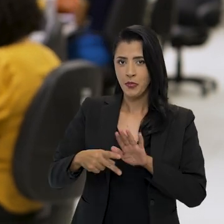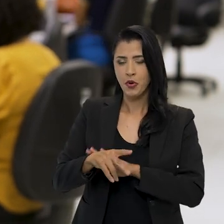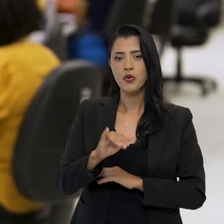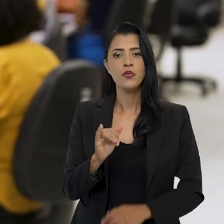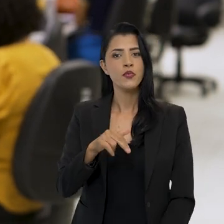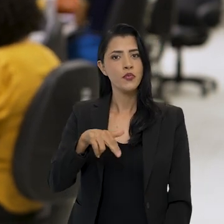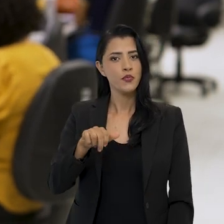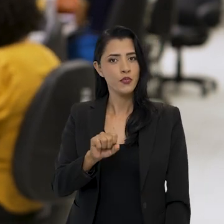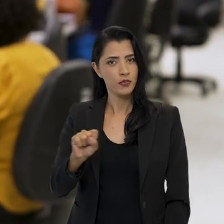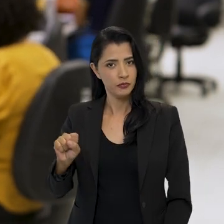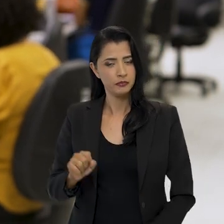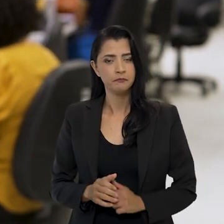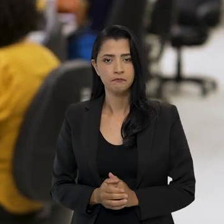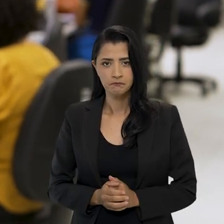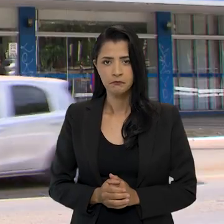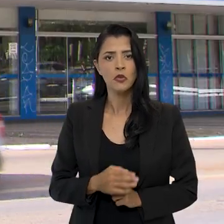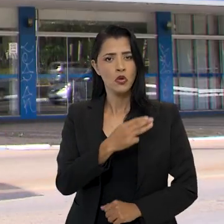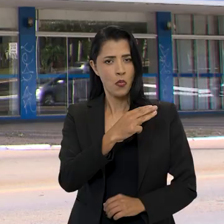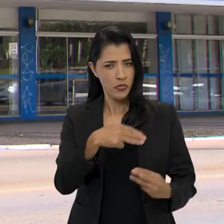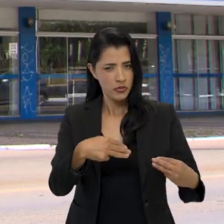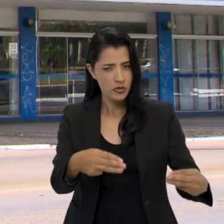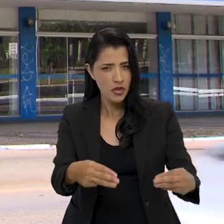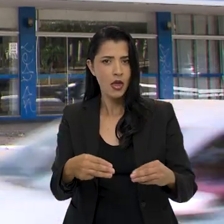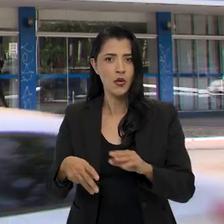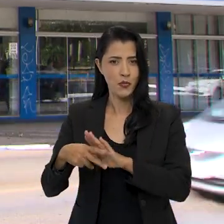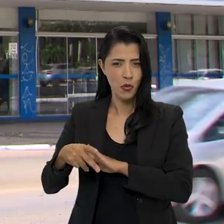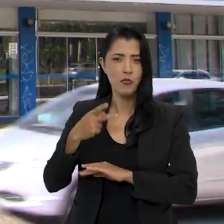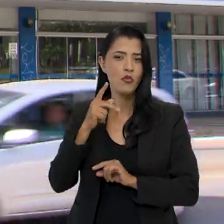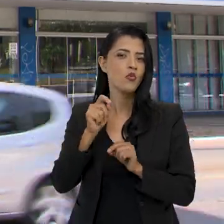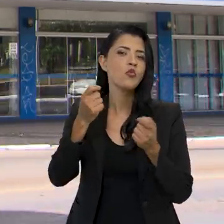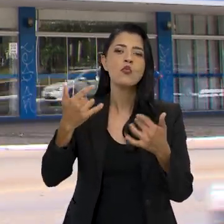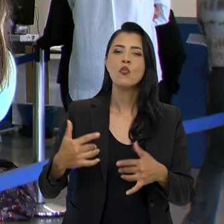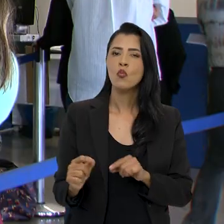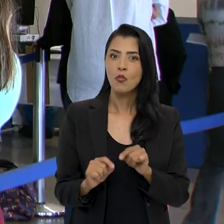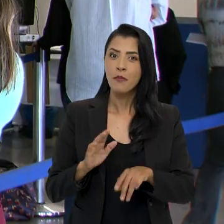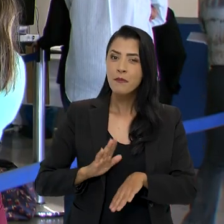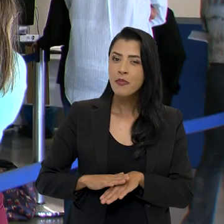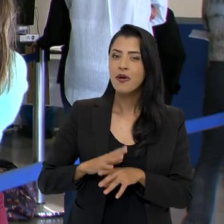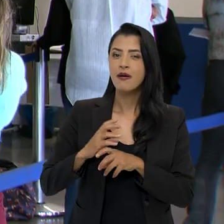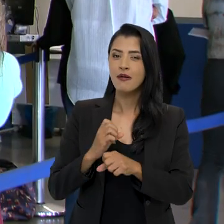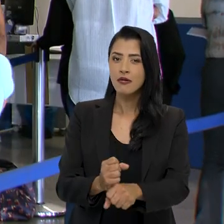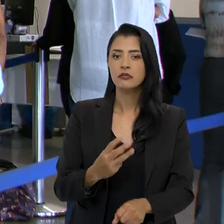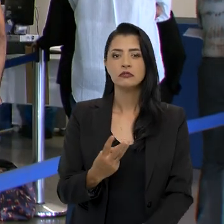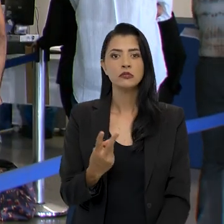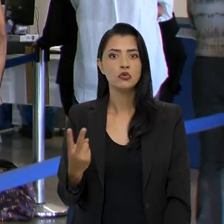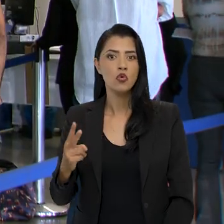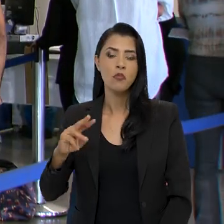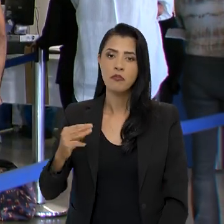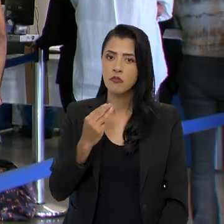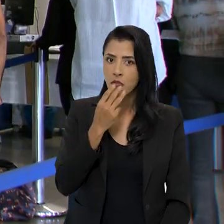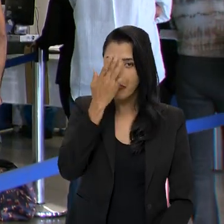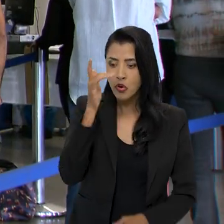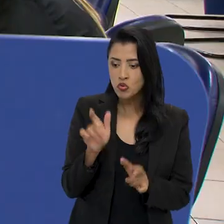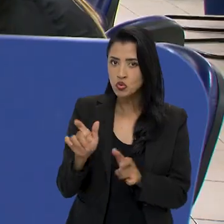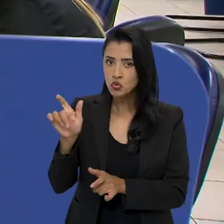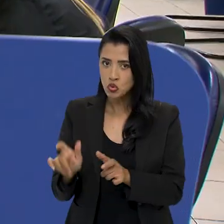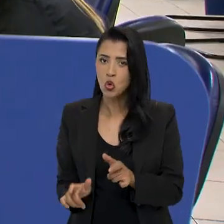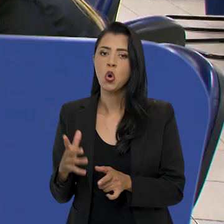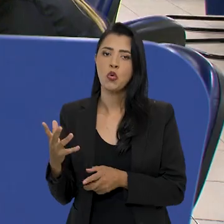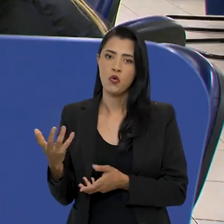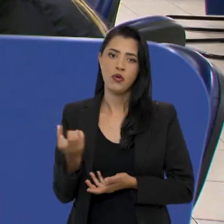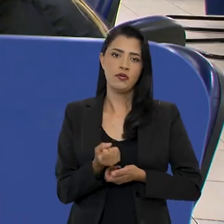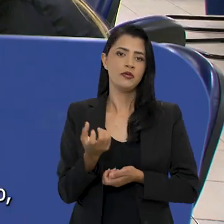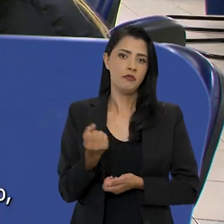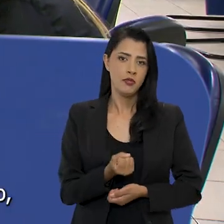e pensionistas do INSS. Segundo o Ministério da Previdência, mais de 32 milhões de beneficiários vão